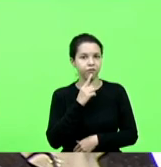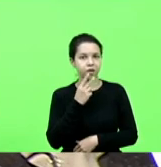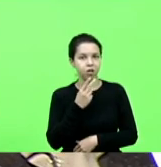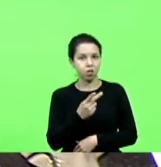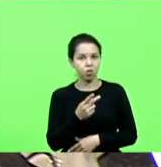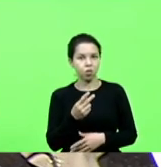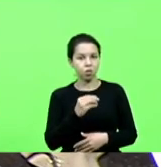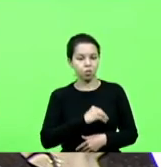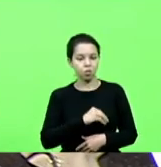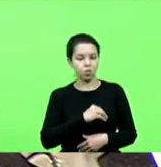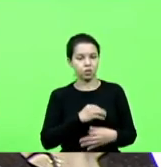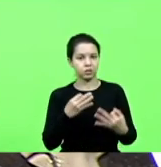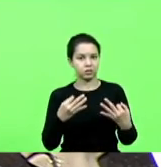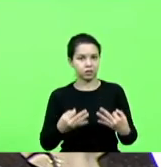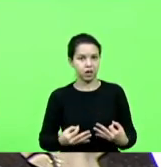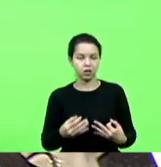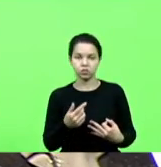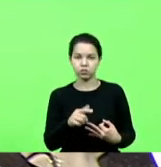mas está no contrato,